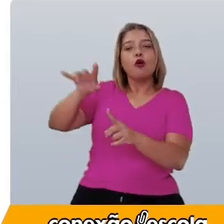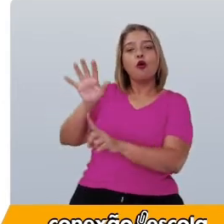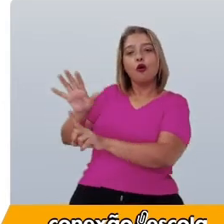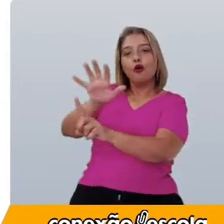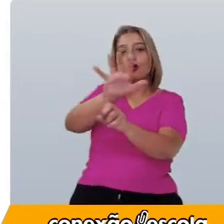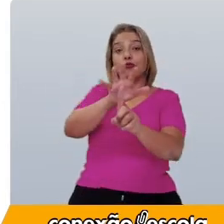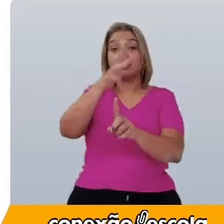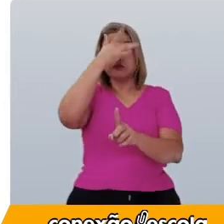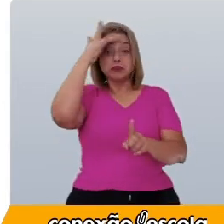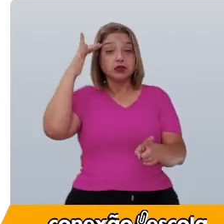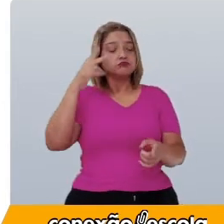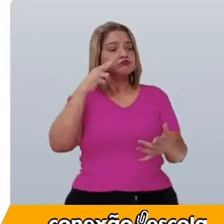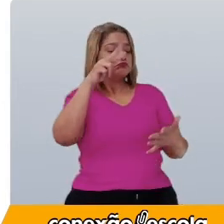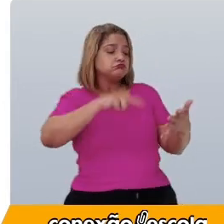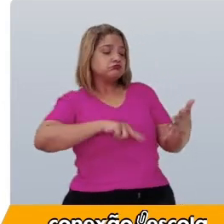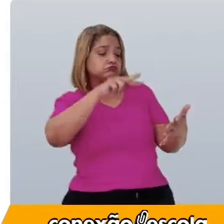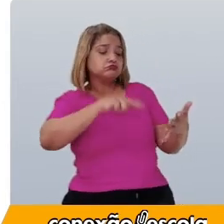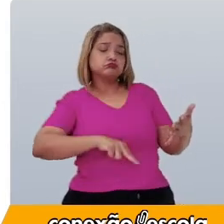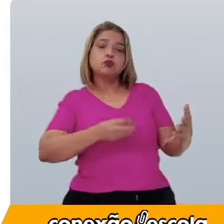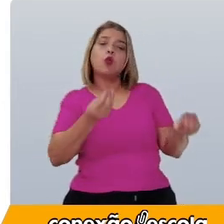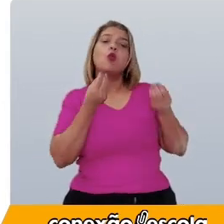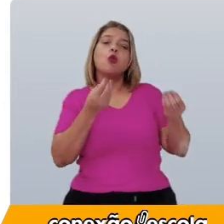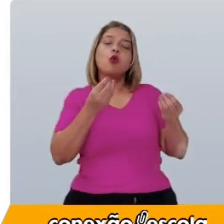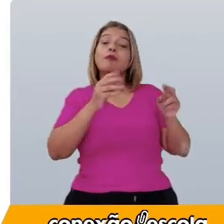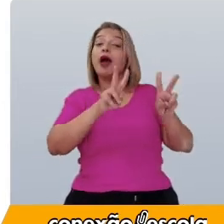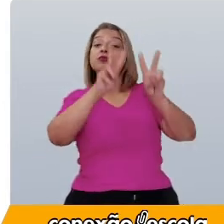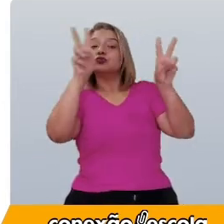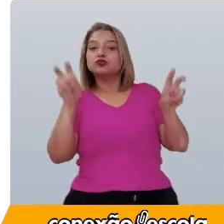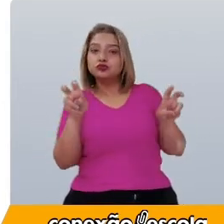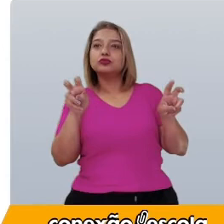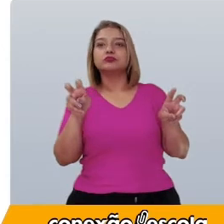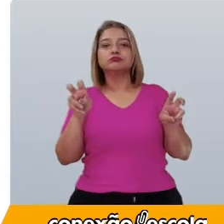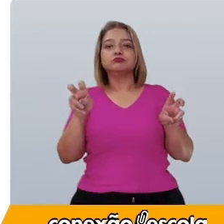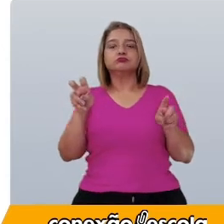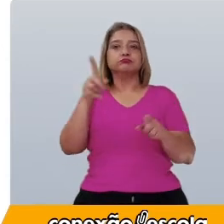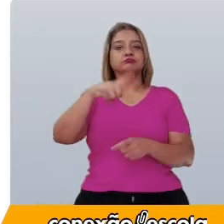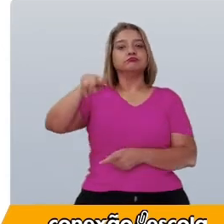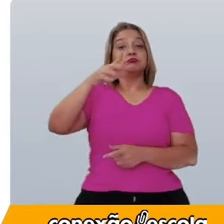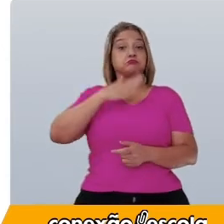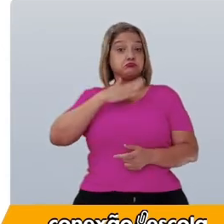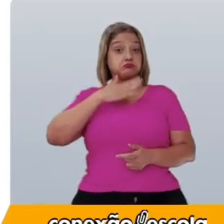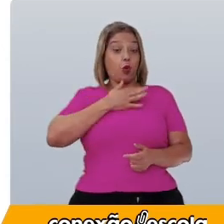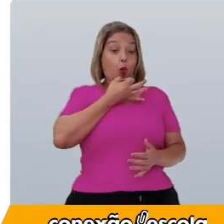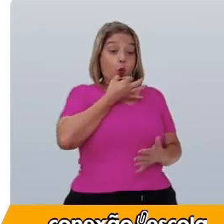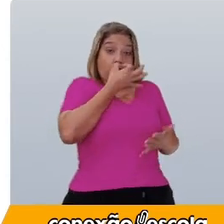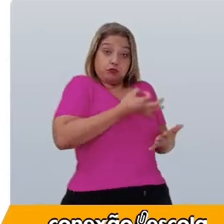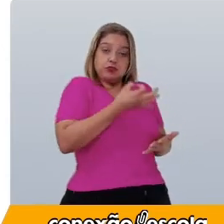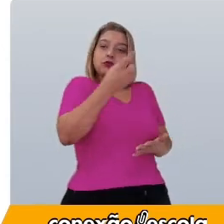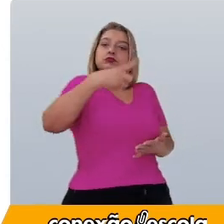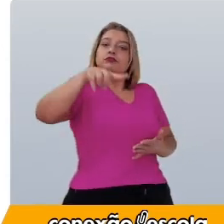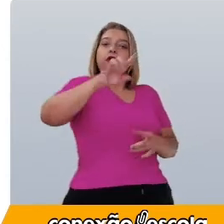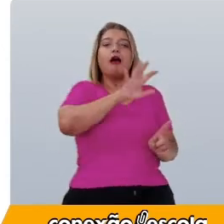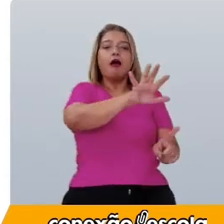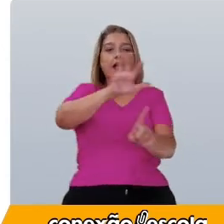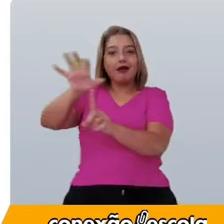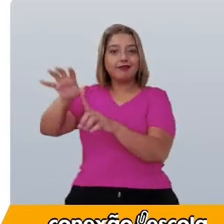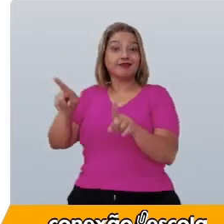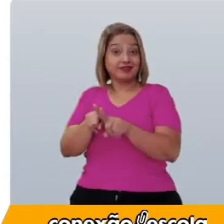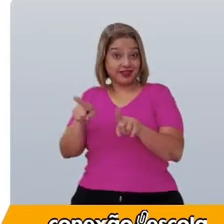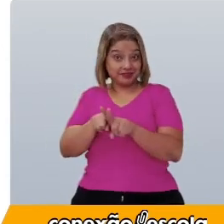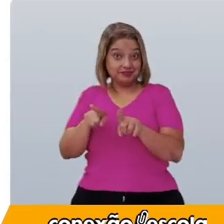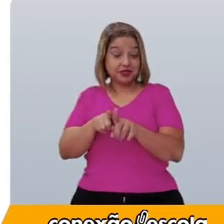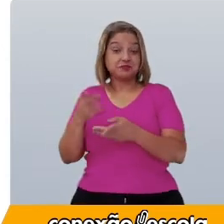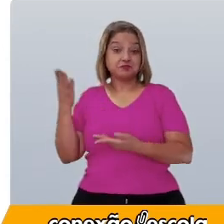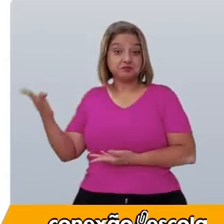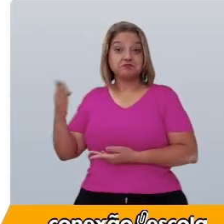interlocutor a respeito de um assunto segundo um ponto de vista determinado. Temos aí